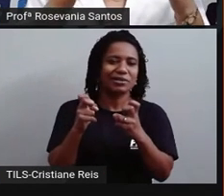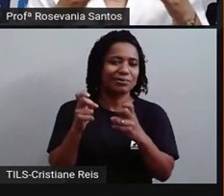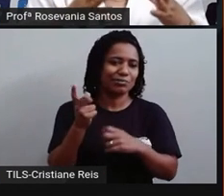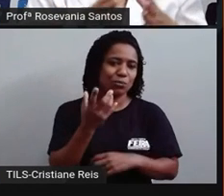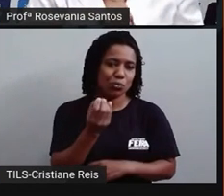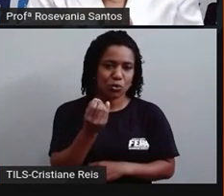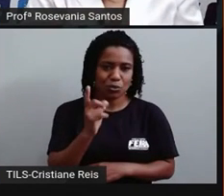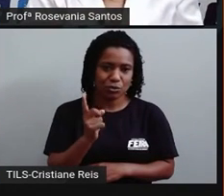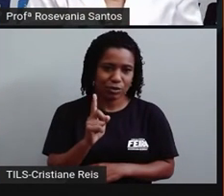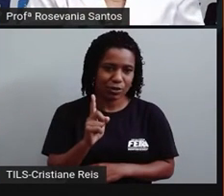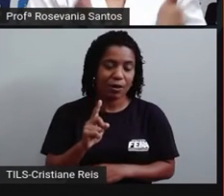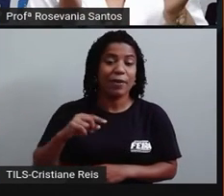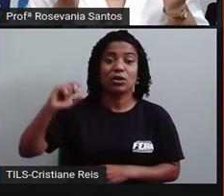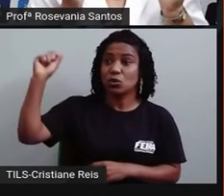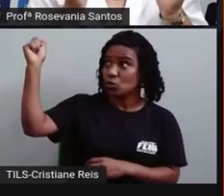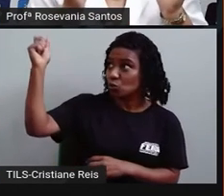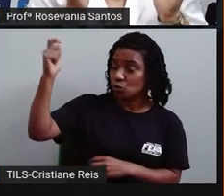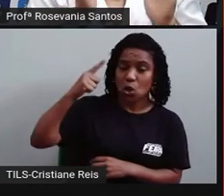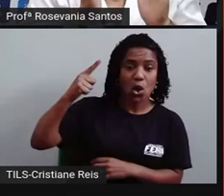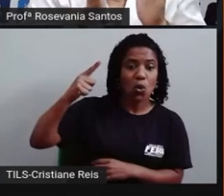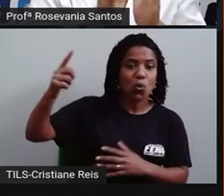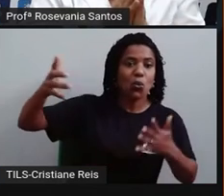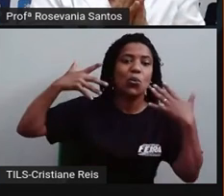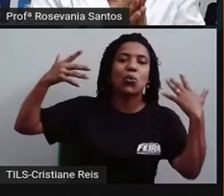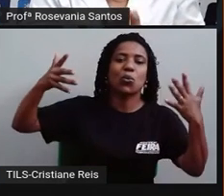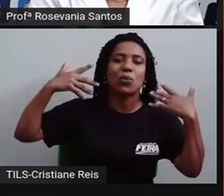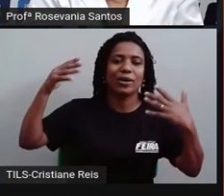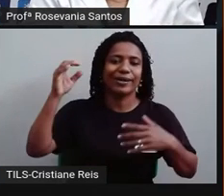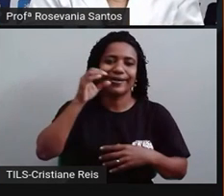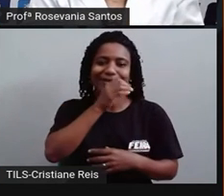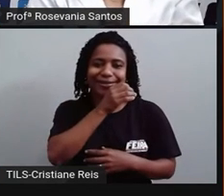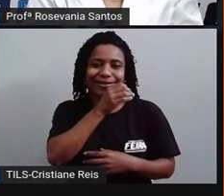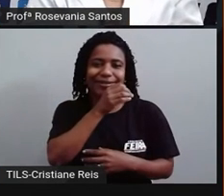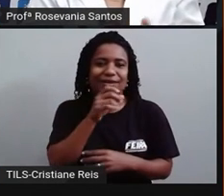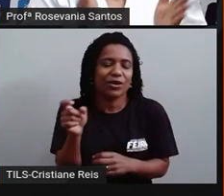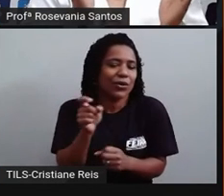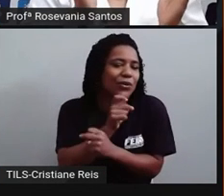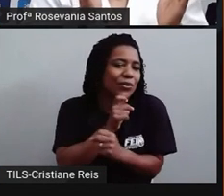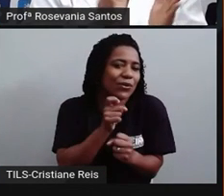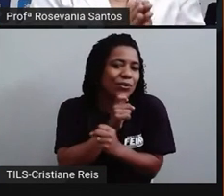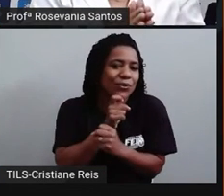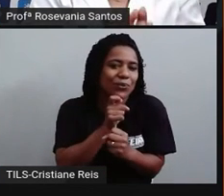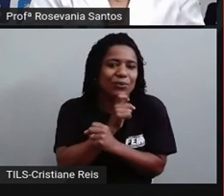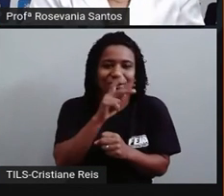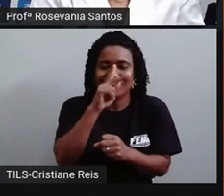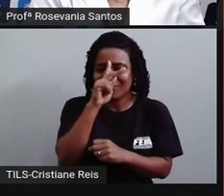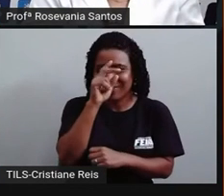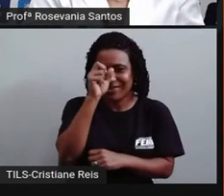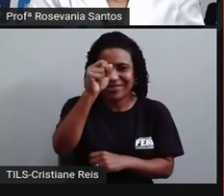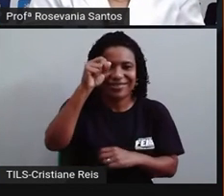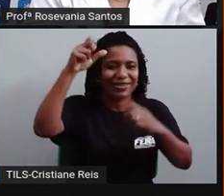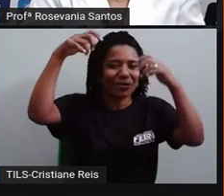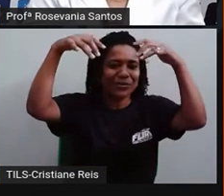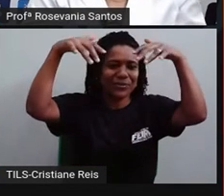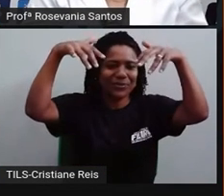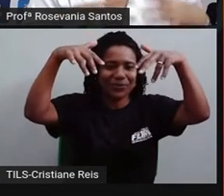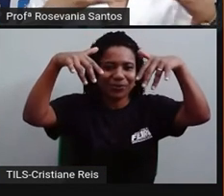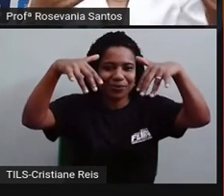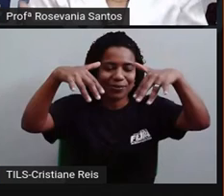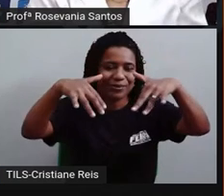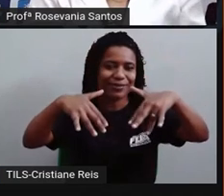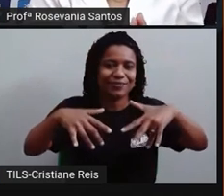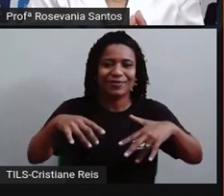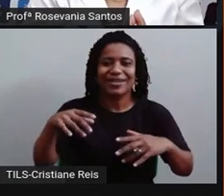lá no verão é bastante quente, no inverno é bastante frio, chega no ponto até de nevar, quando chega no período do outono,